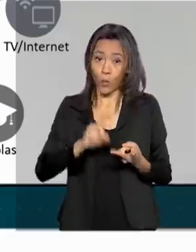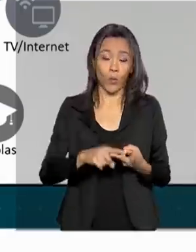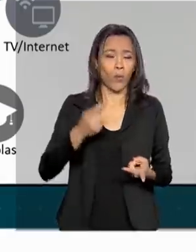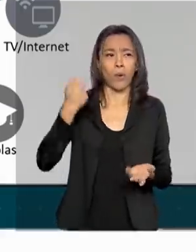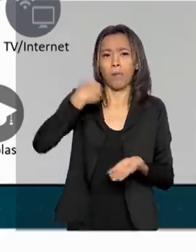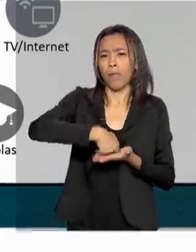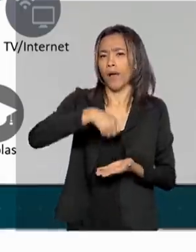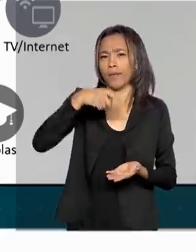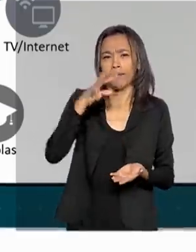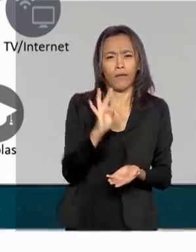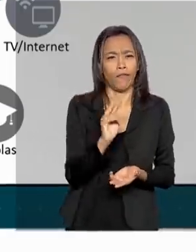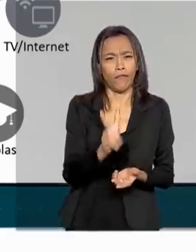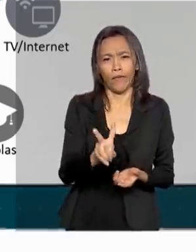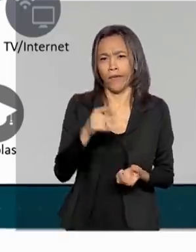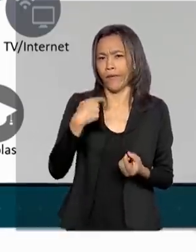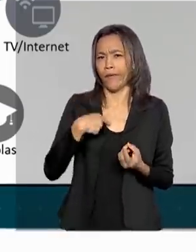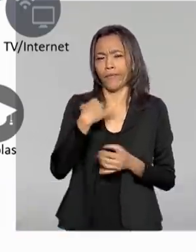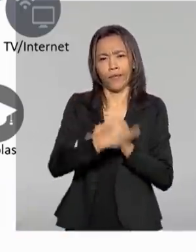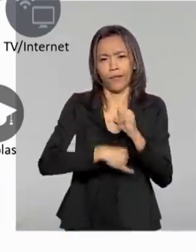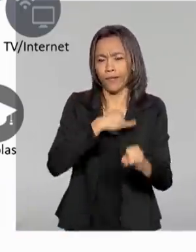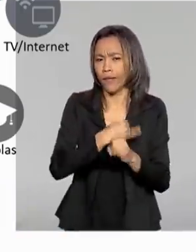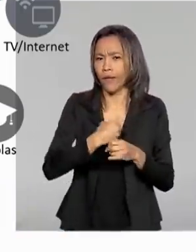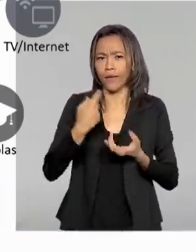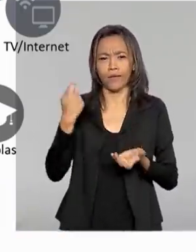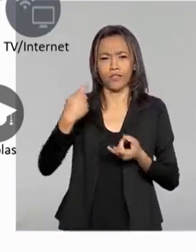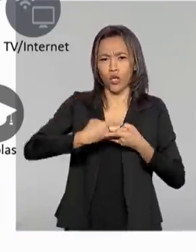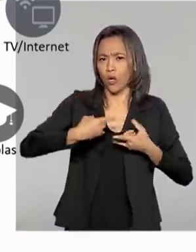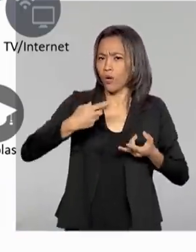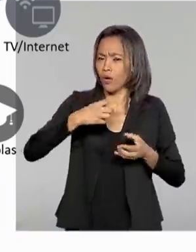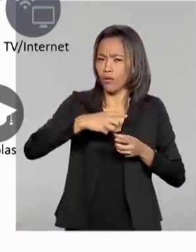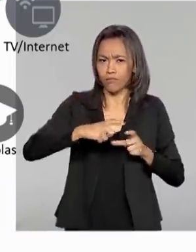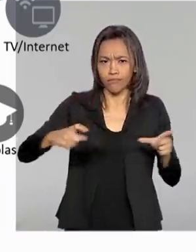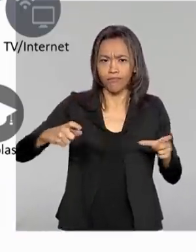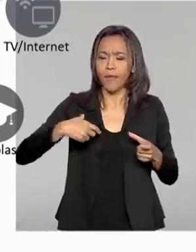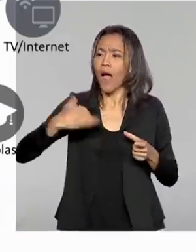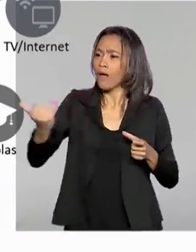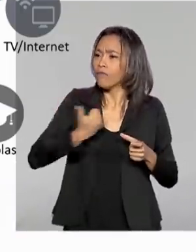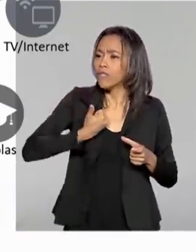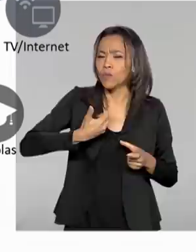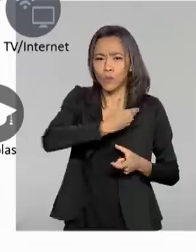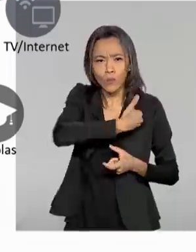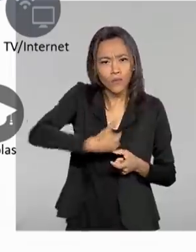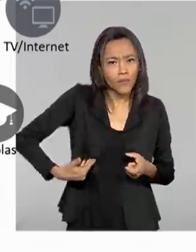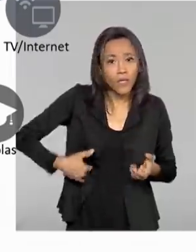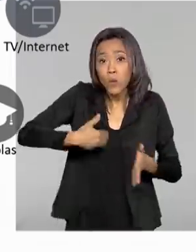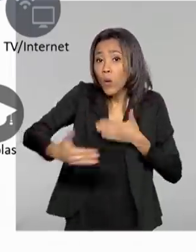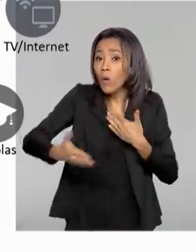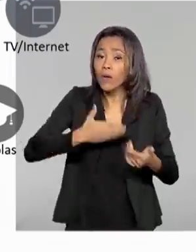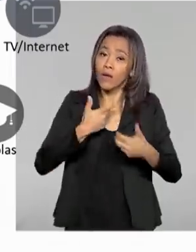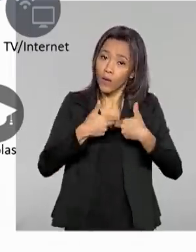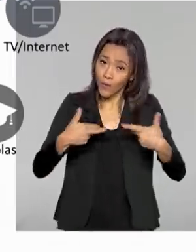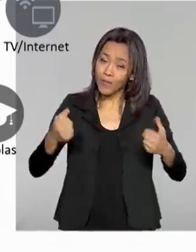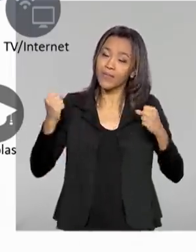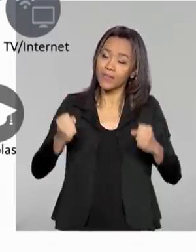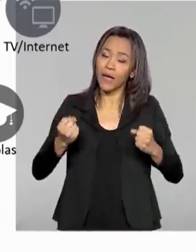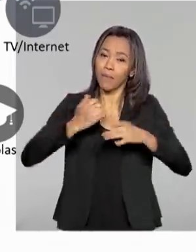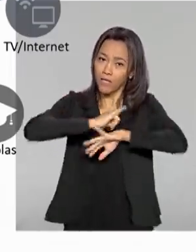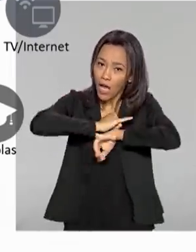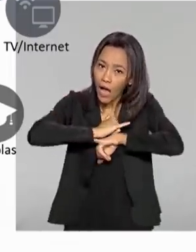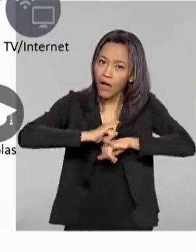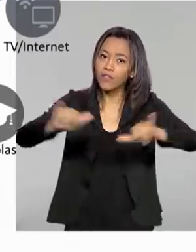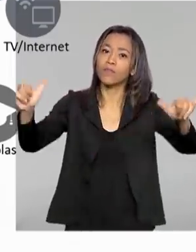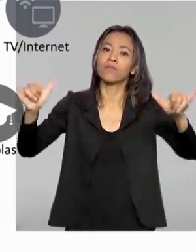TV, teu combo da TV e internet, as comunicações do governo, qualquer tipo de comunicação, a gente consegue agora